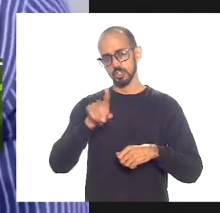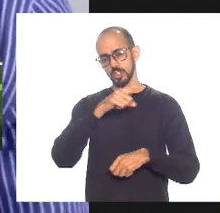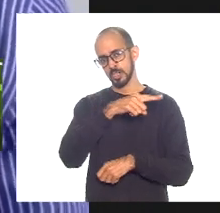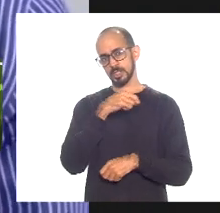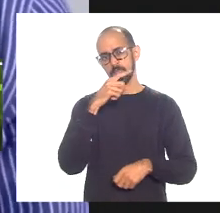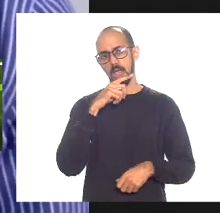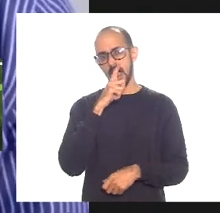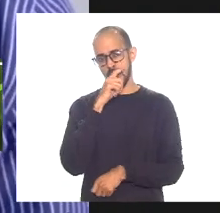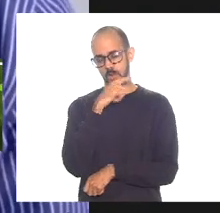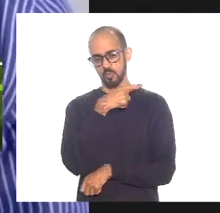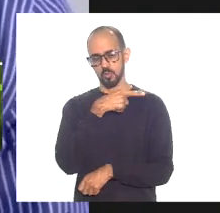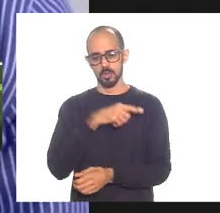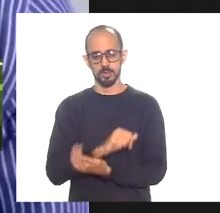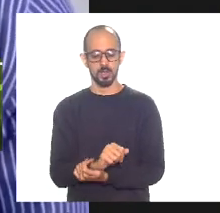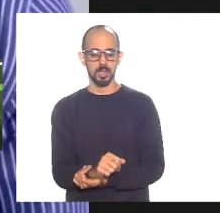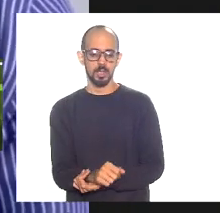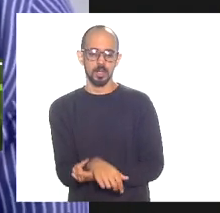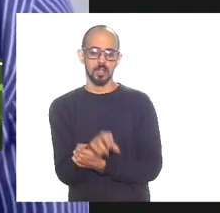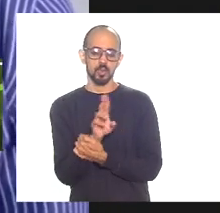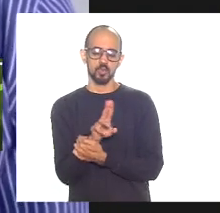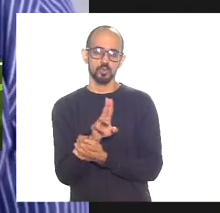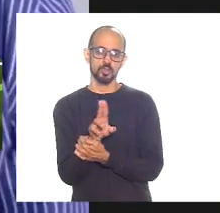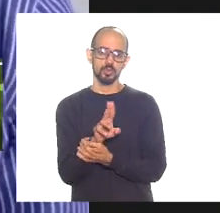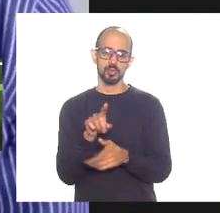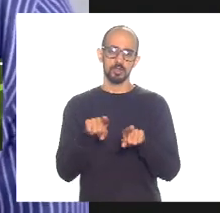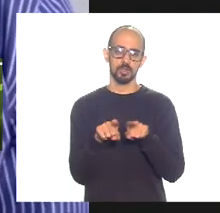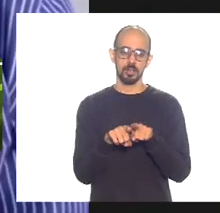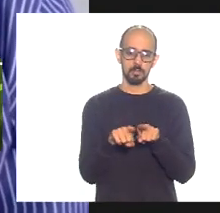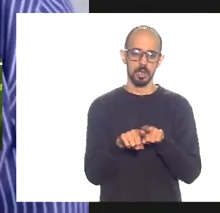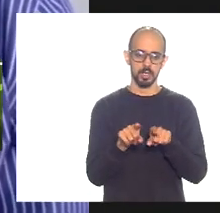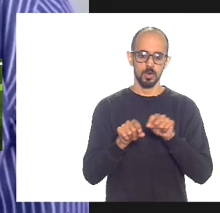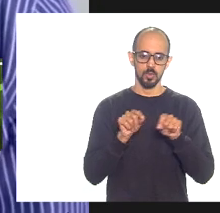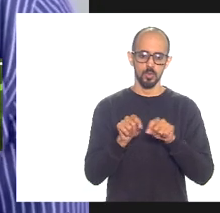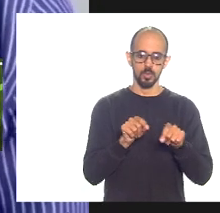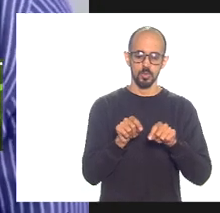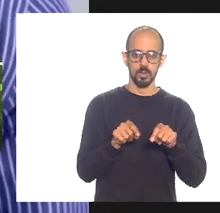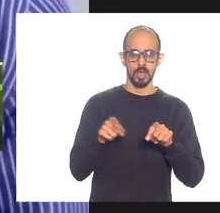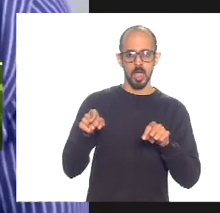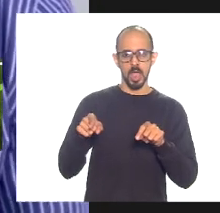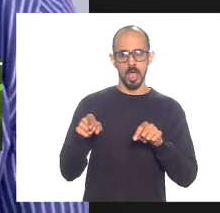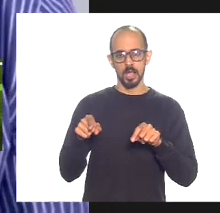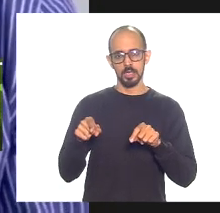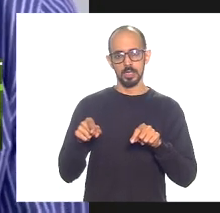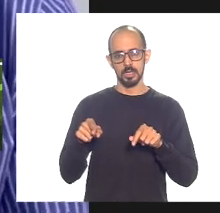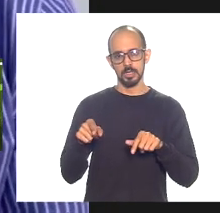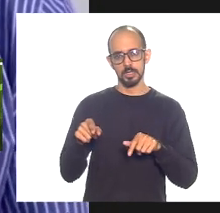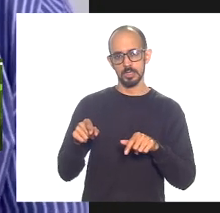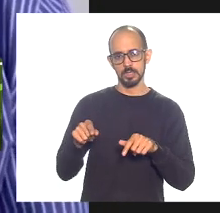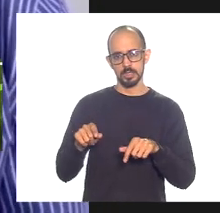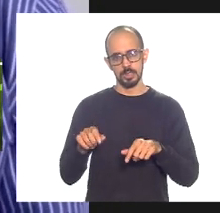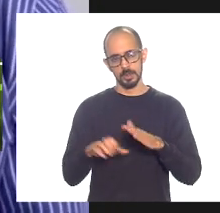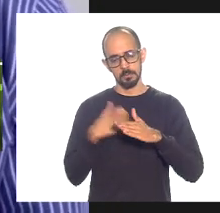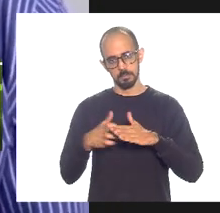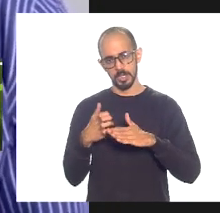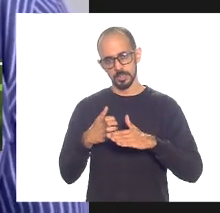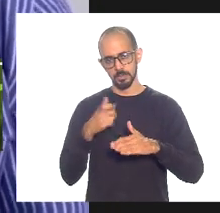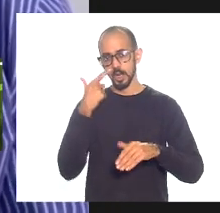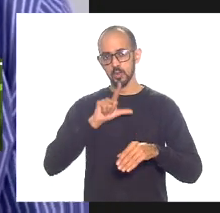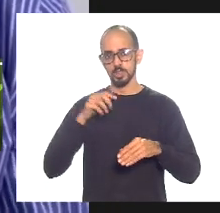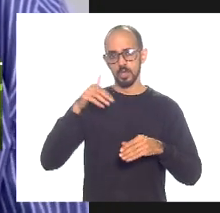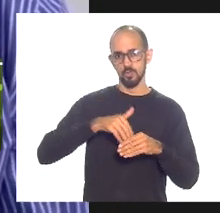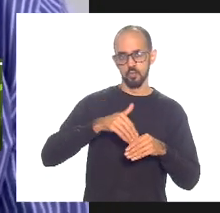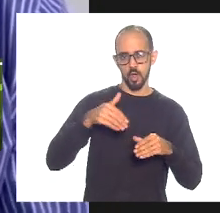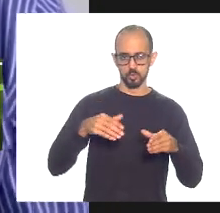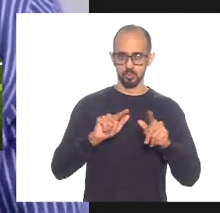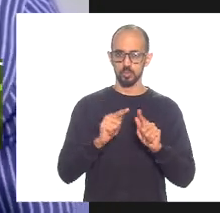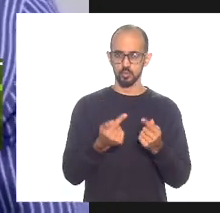é claro para mim o uso daquela máquina para poder de fato angariar votos para alguns grupos e uma